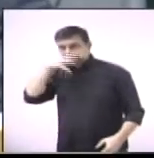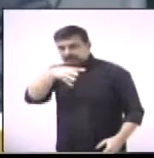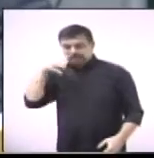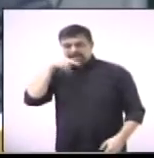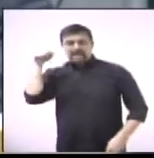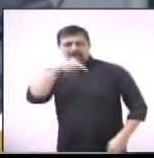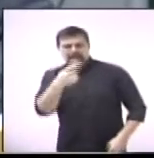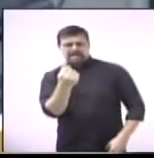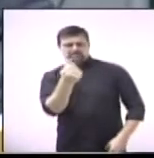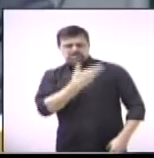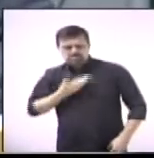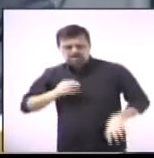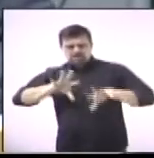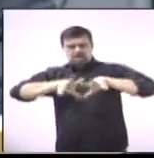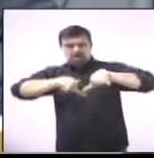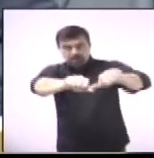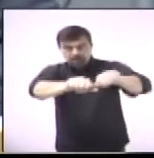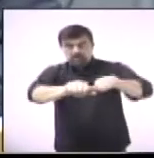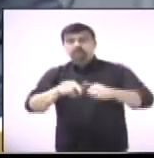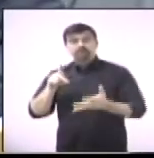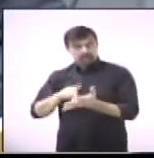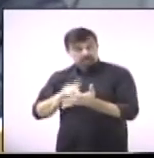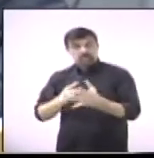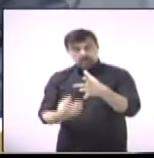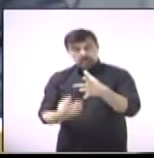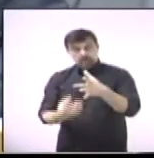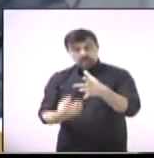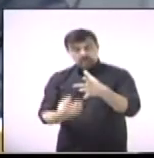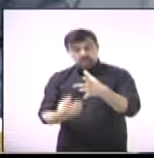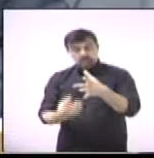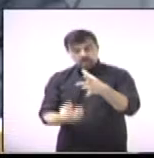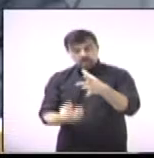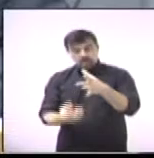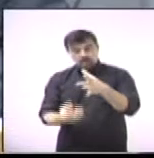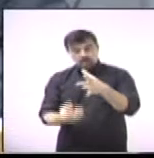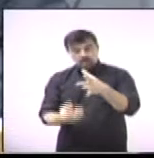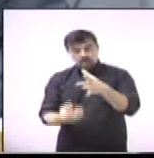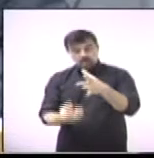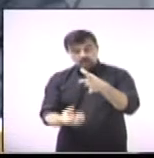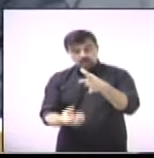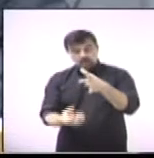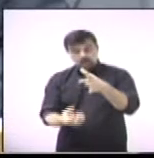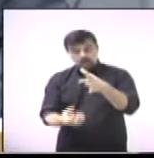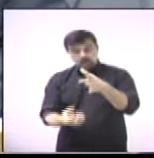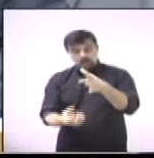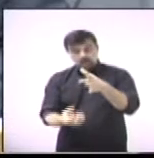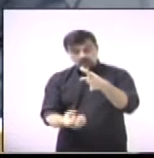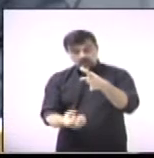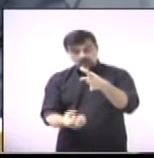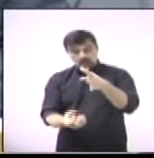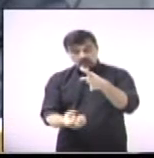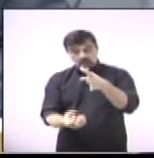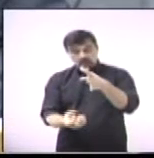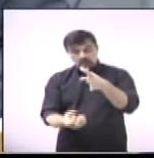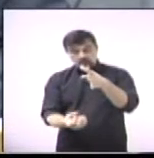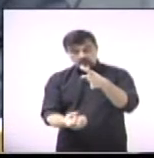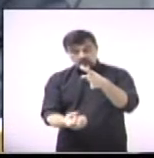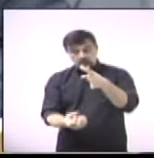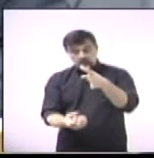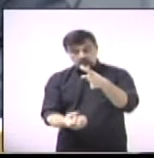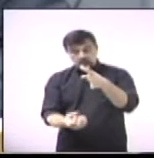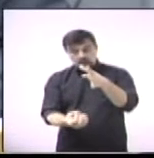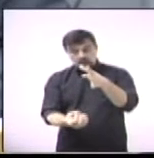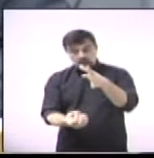desvios, da corrupção que realmente aconteceu, que essas pessoas sejam condenadas, que essas pessoas sejam julgadas e